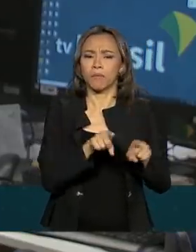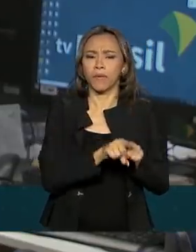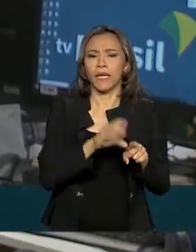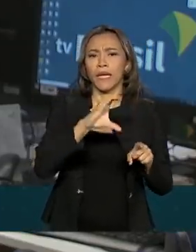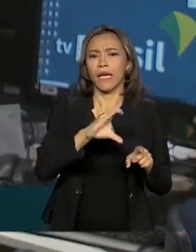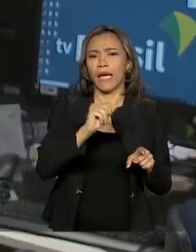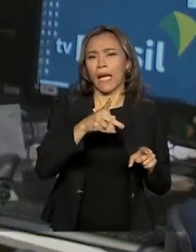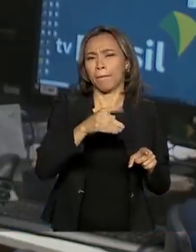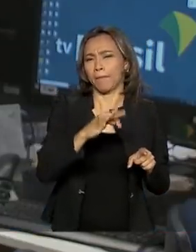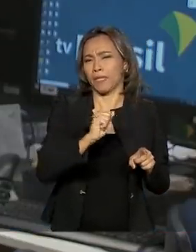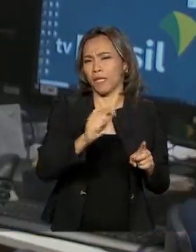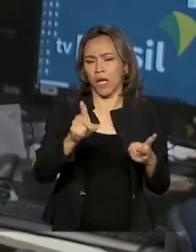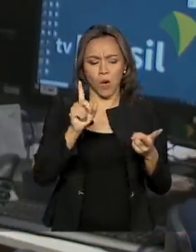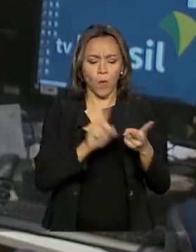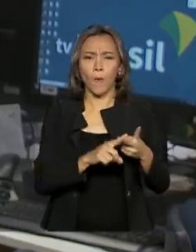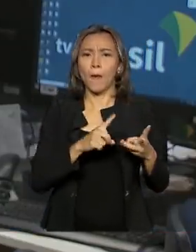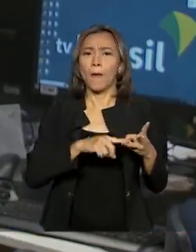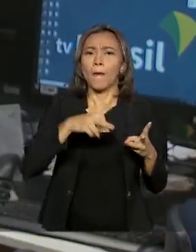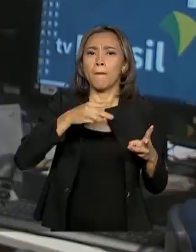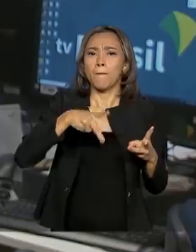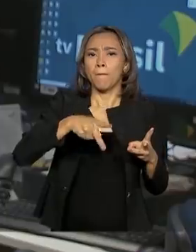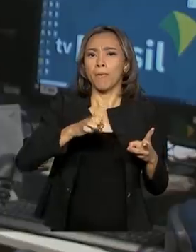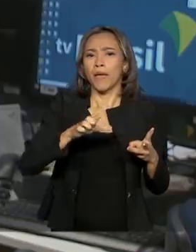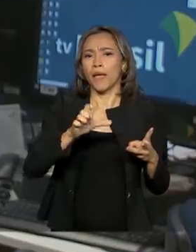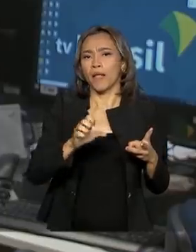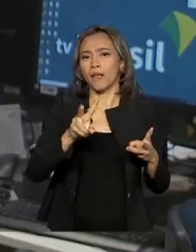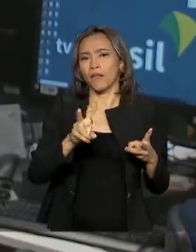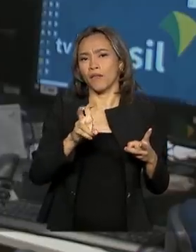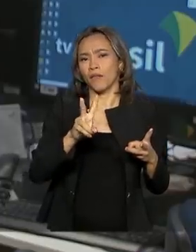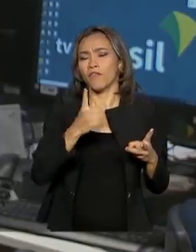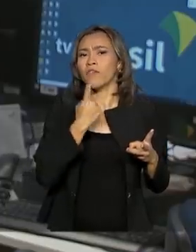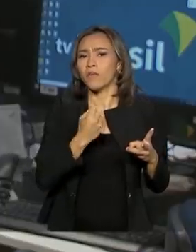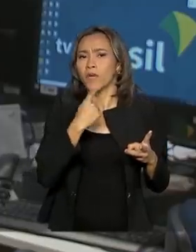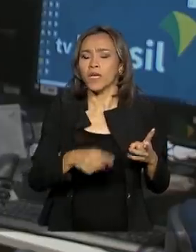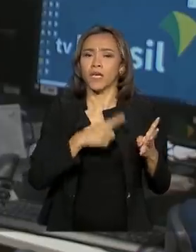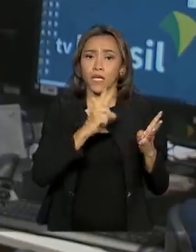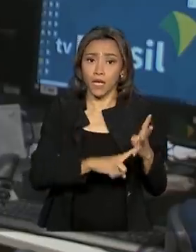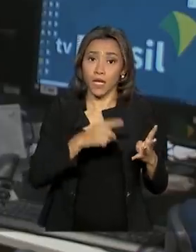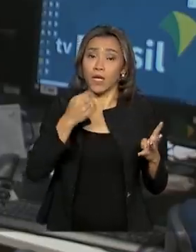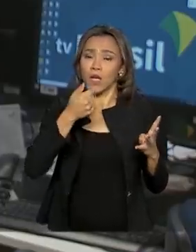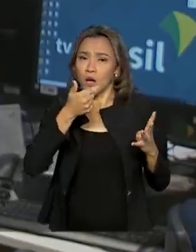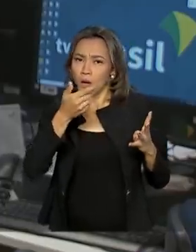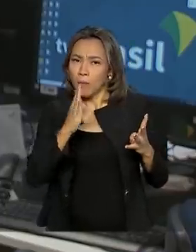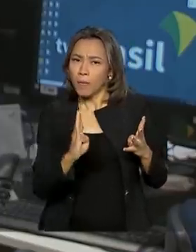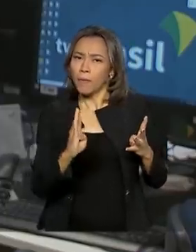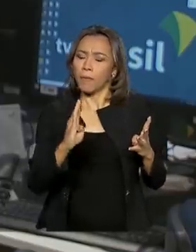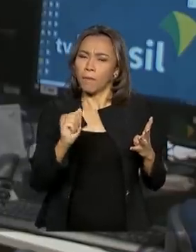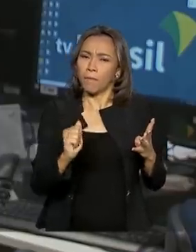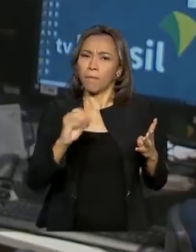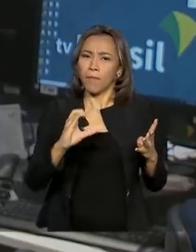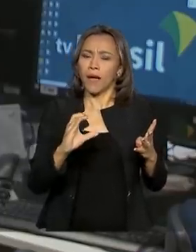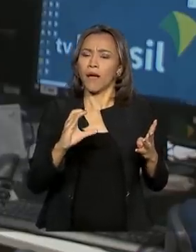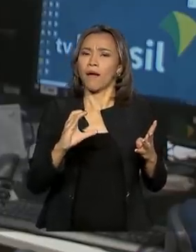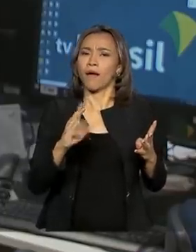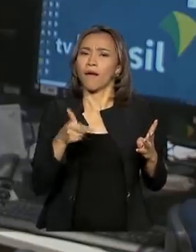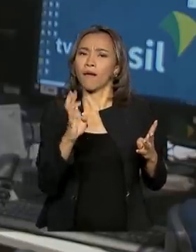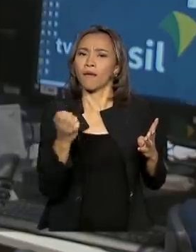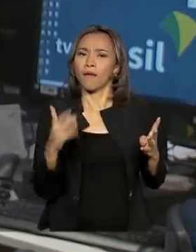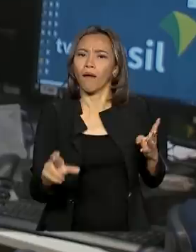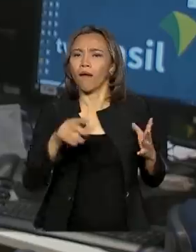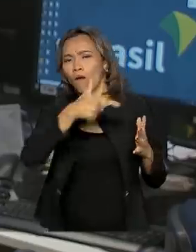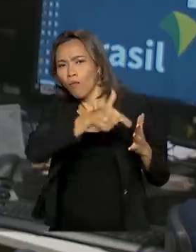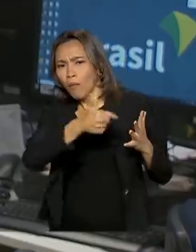Senra, Pele Vermelha, Fargo 46, Bacher Pilsen, Brau e Bacher D2. Até agora, foram